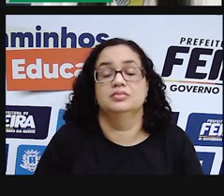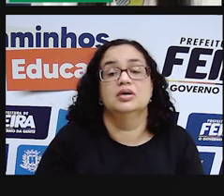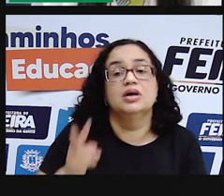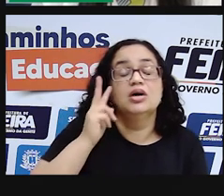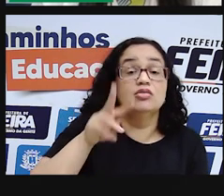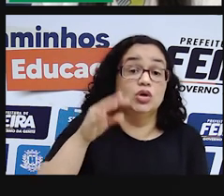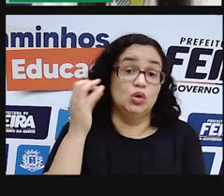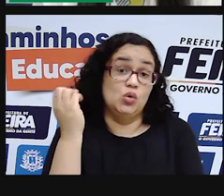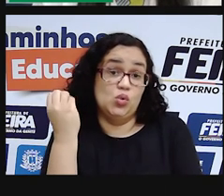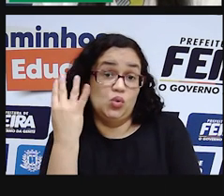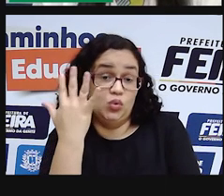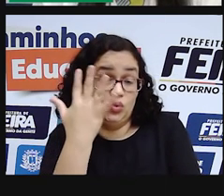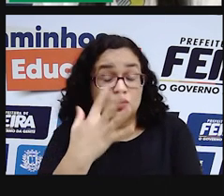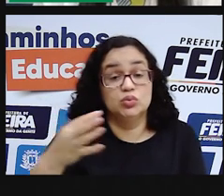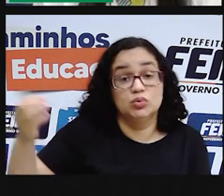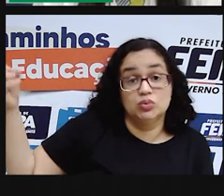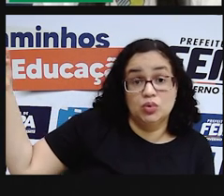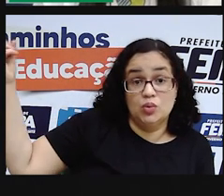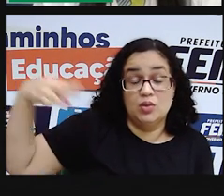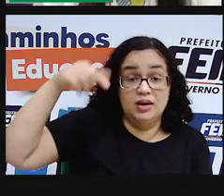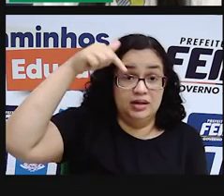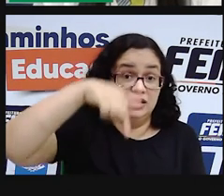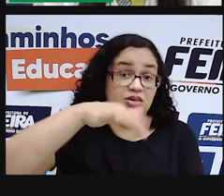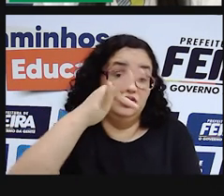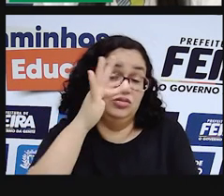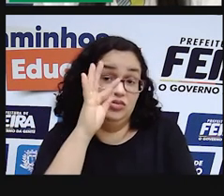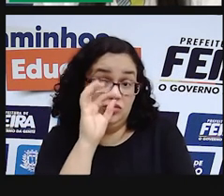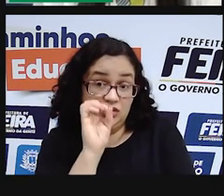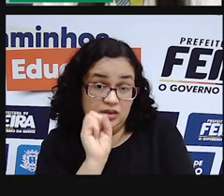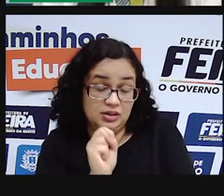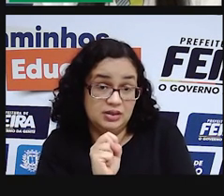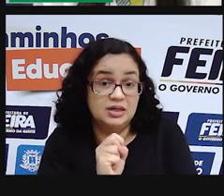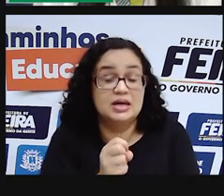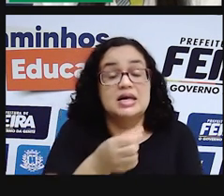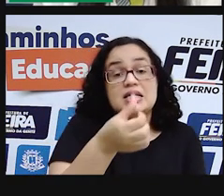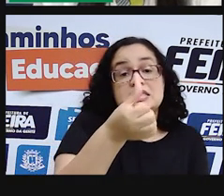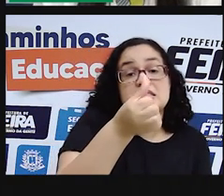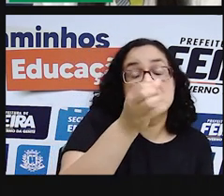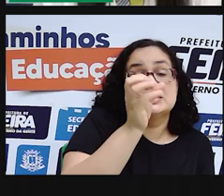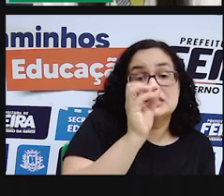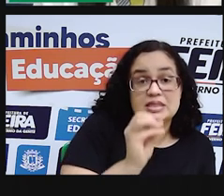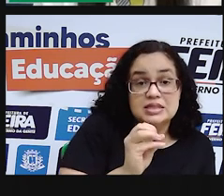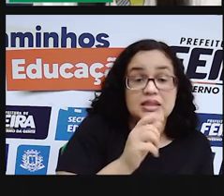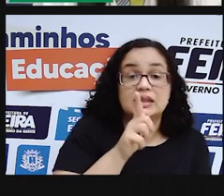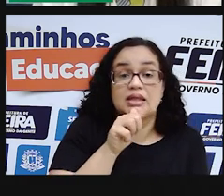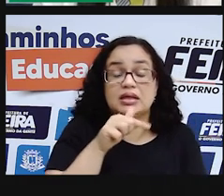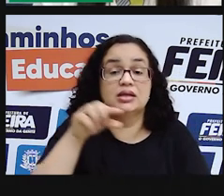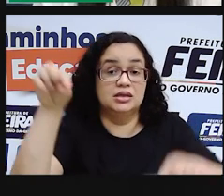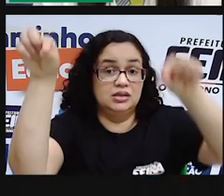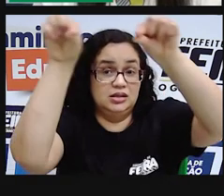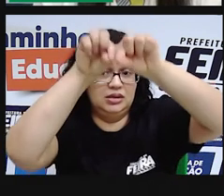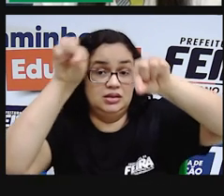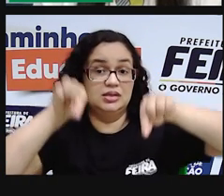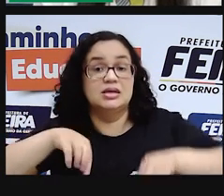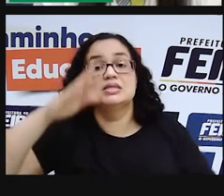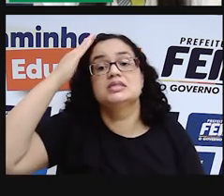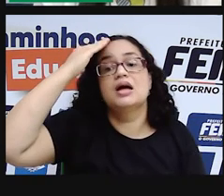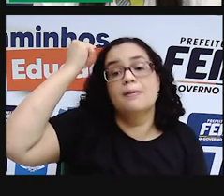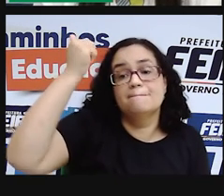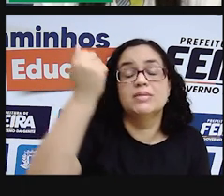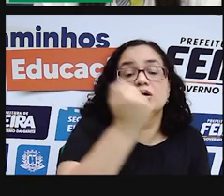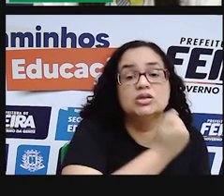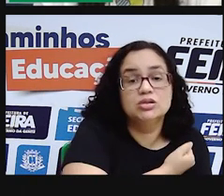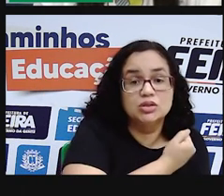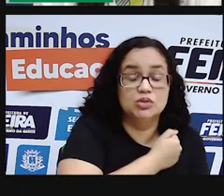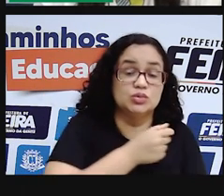Foram contadas recentemente aqui em Feira de Santana aproximadamente 60 lagoas, sabendo que este número